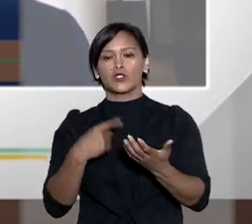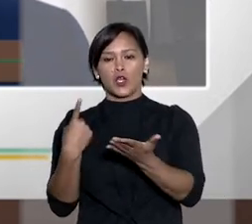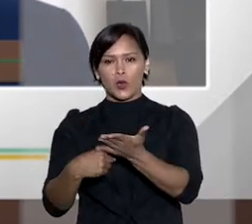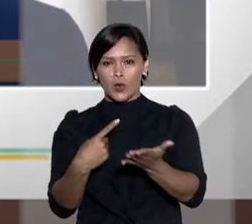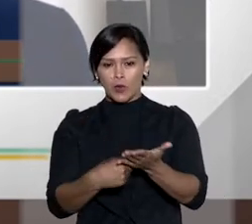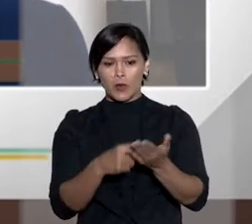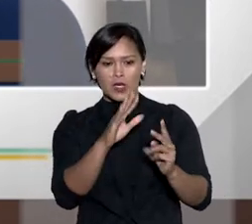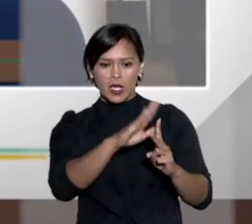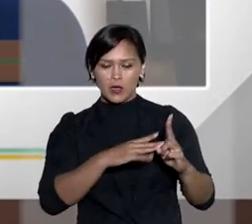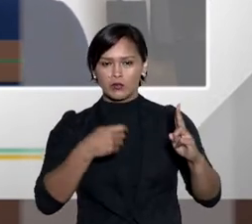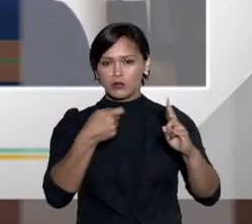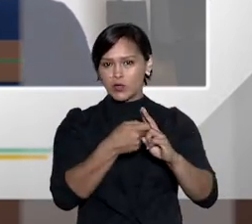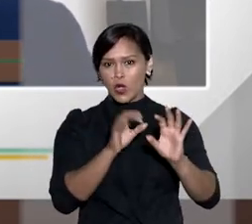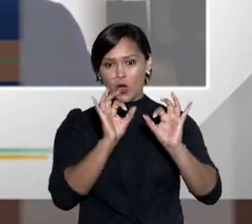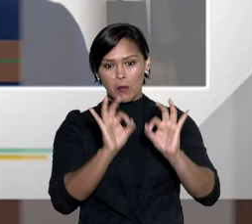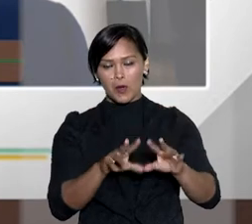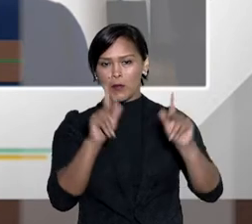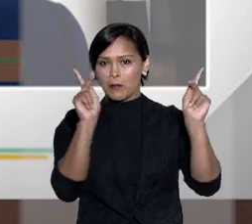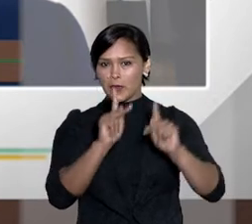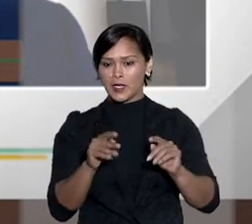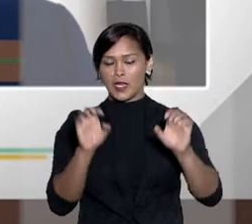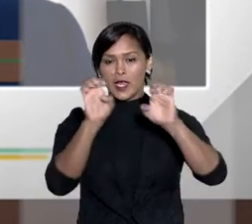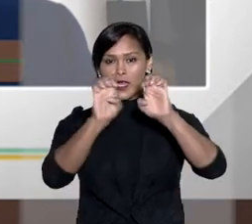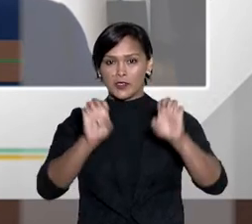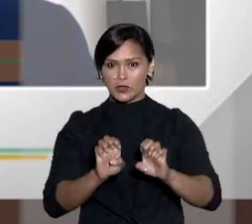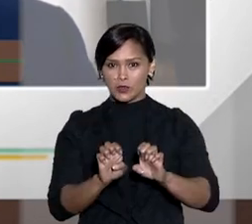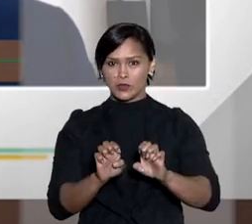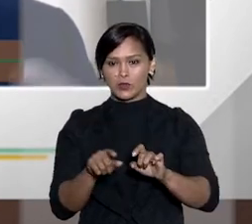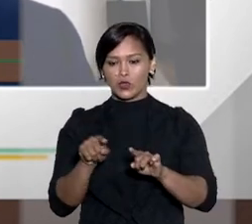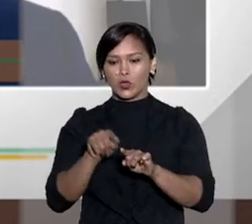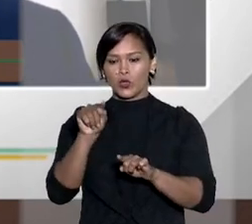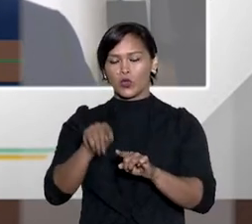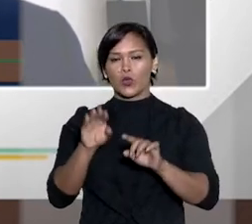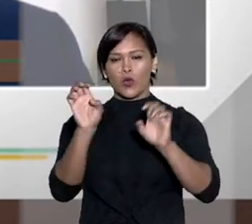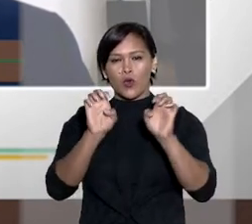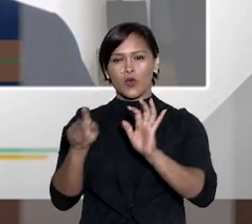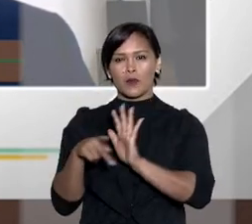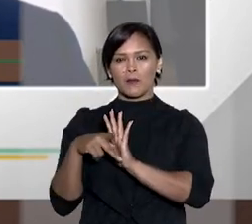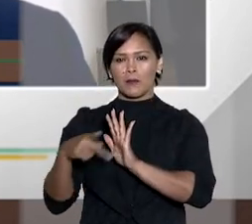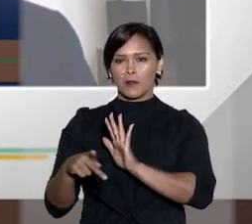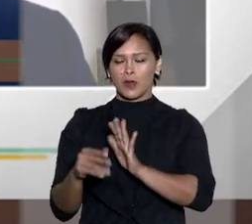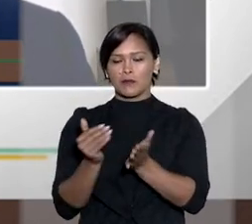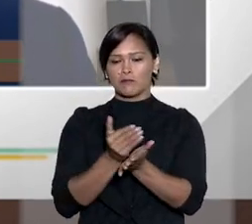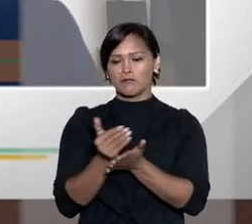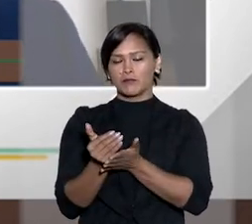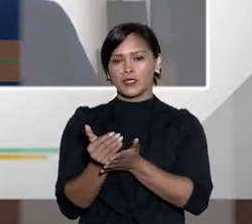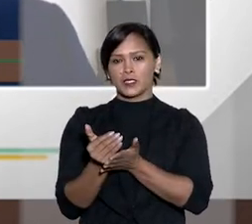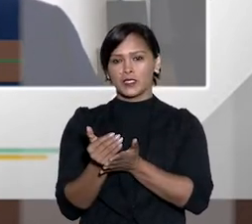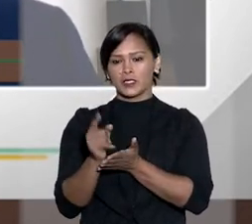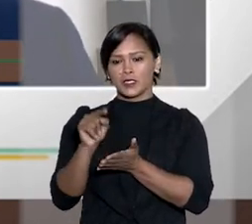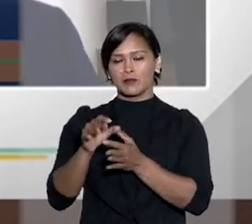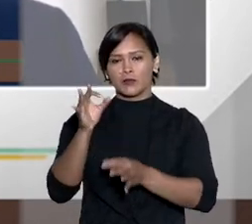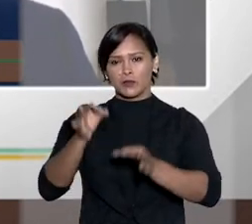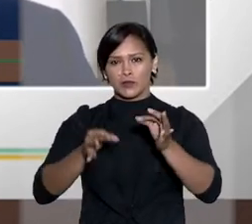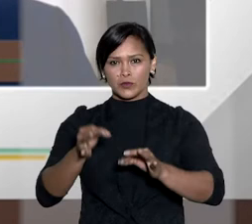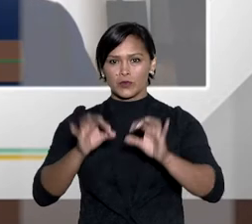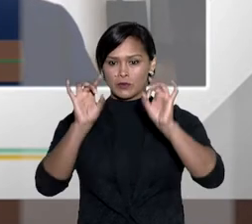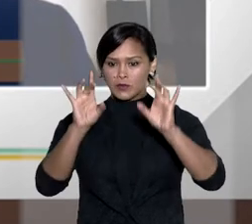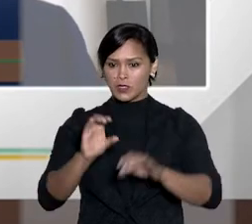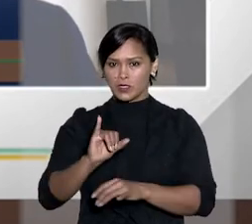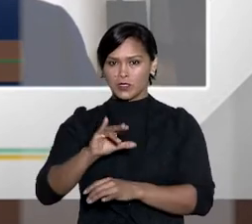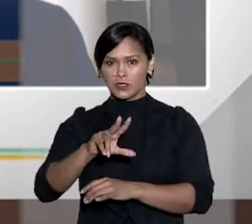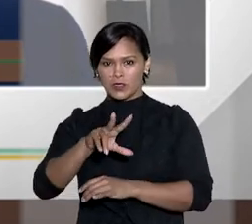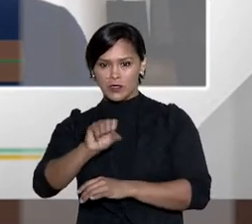Essa estrutura, ela é principiológica dos juizados especiais cívicos, tem fundamento constitucional.